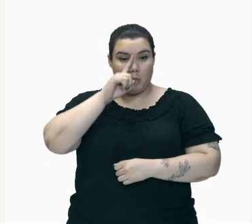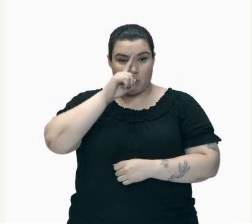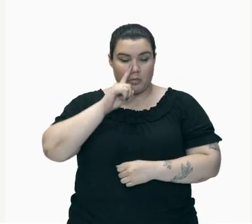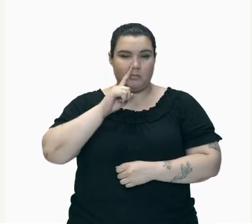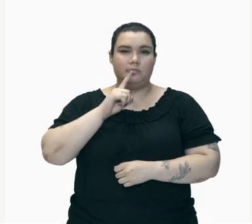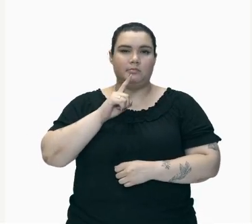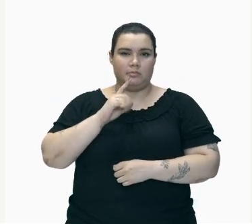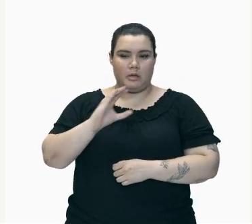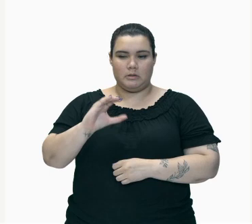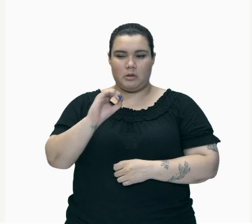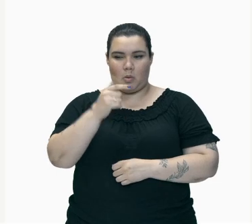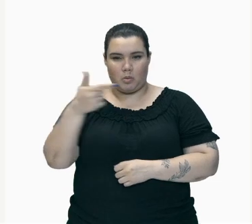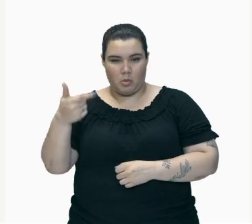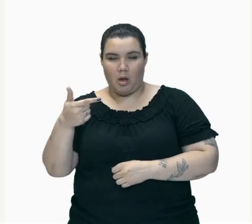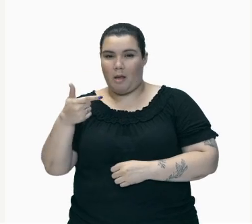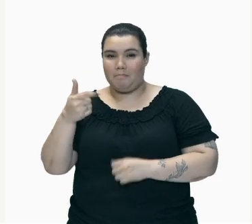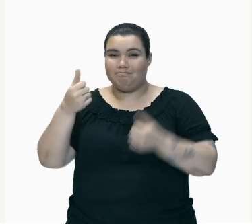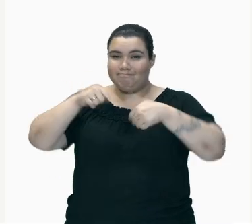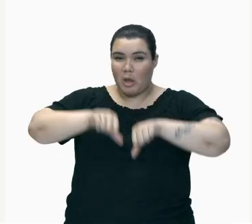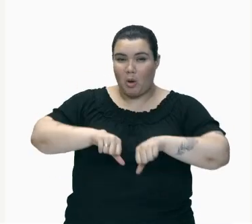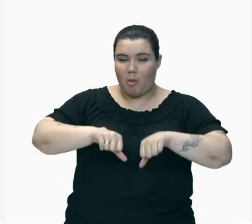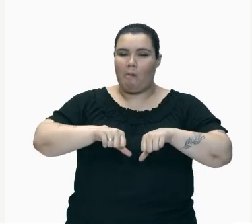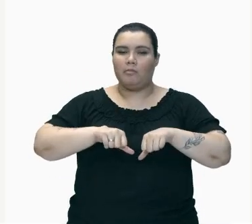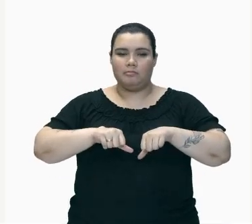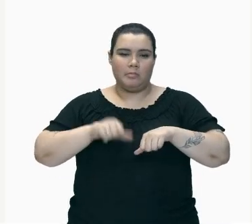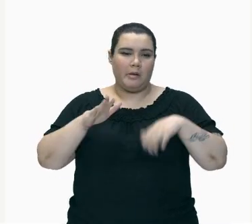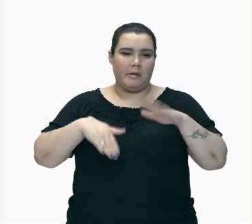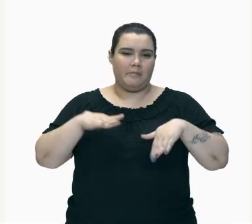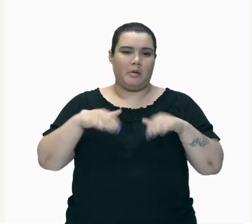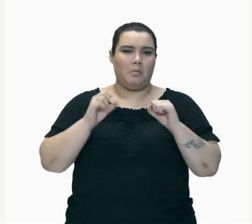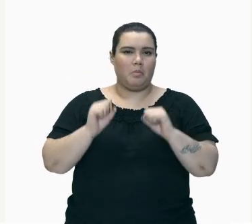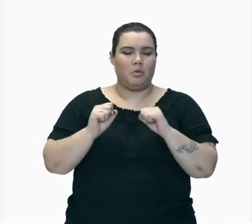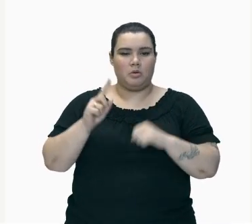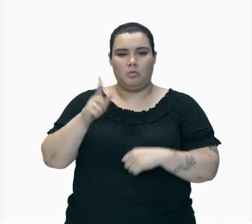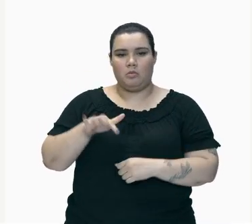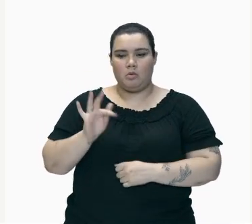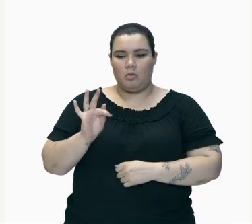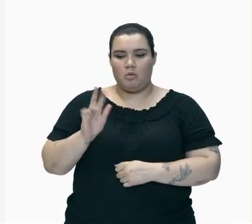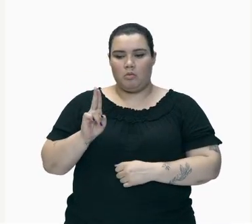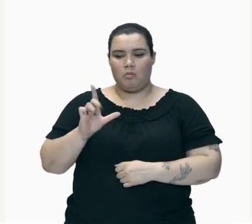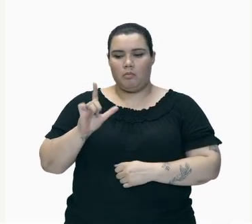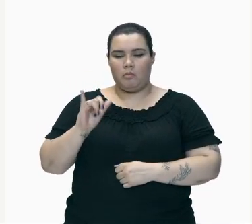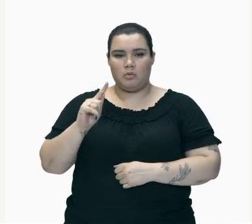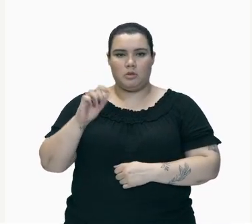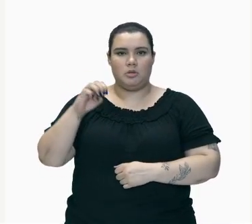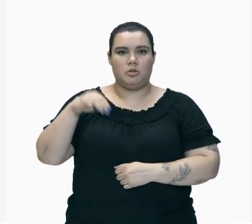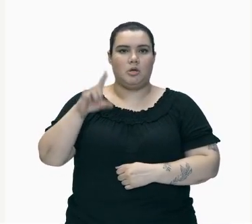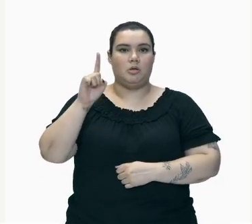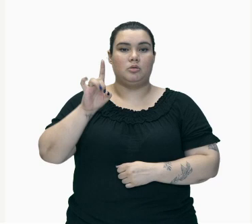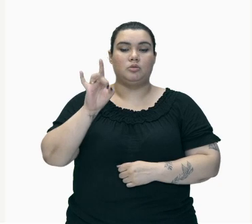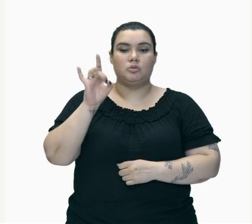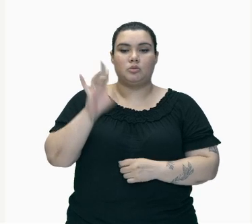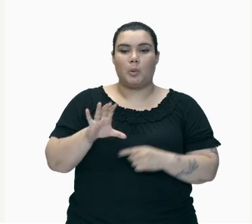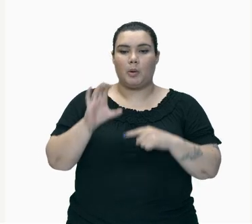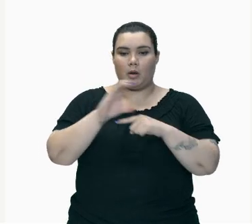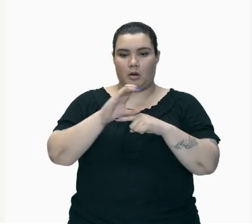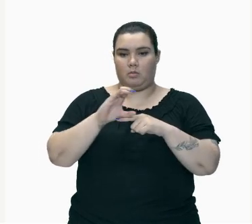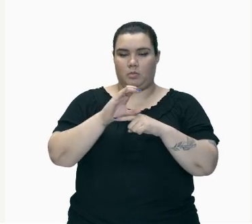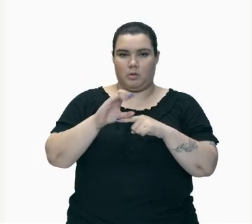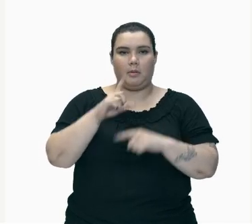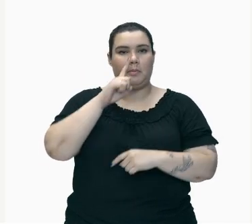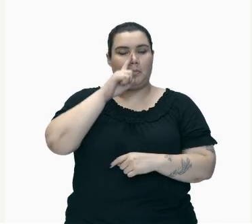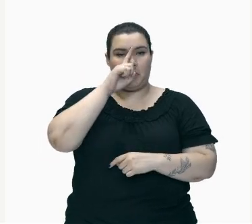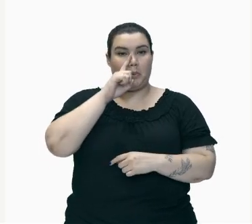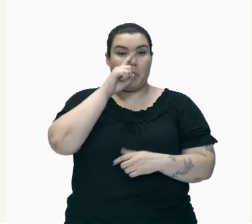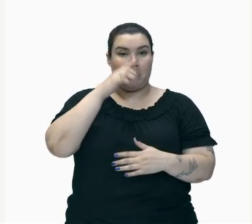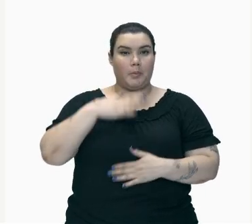O CO2 Geralmente Pode Ser Fuligem Que É Só O Carbono E Essa Fuligem É Muito Tóxica Por Isso